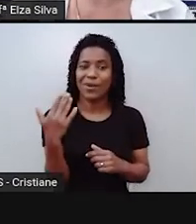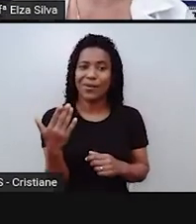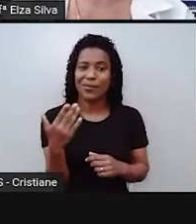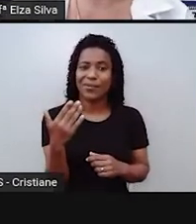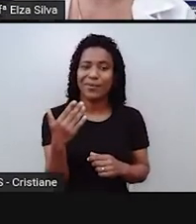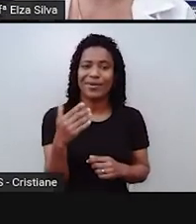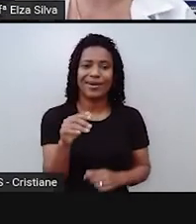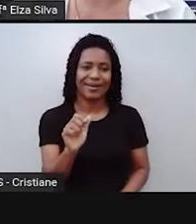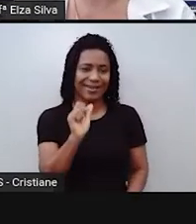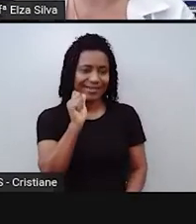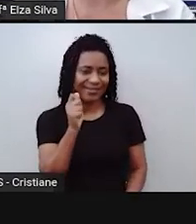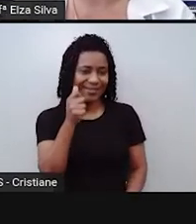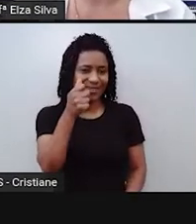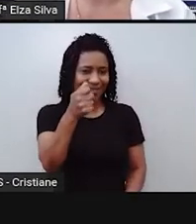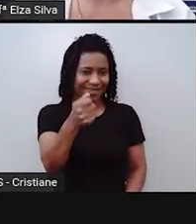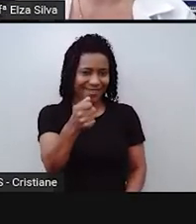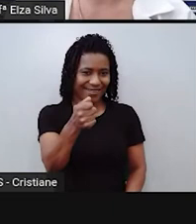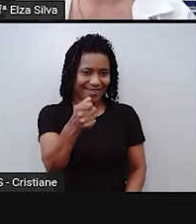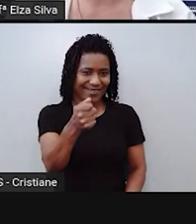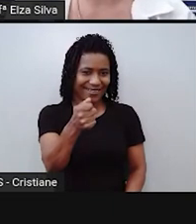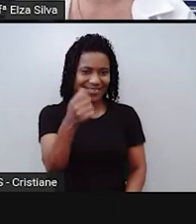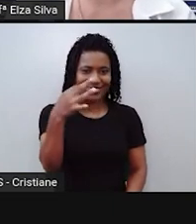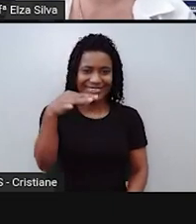Então, Ana is going to.